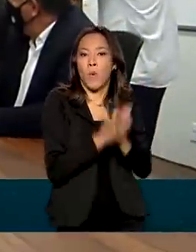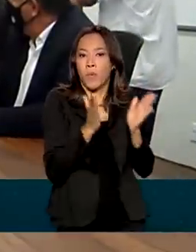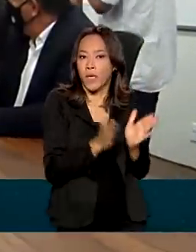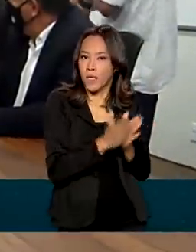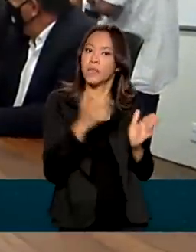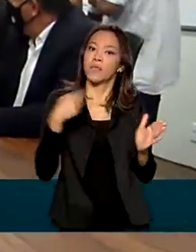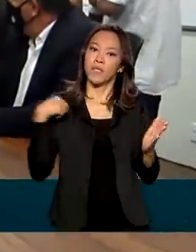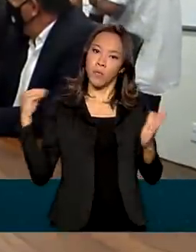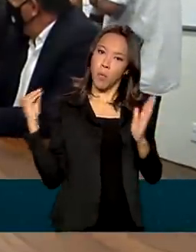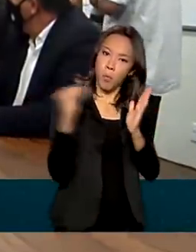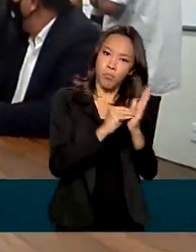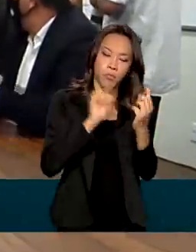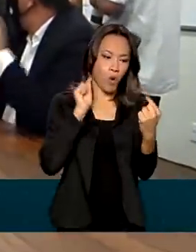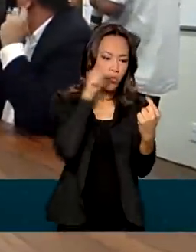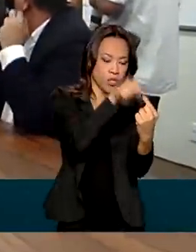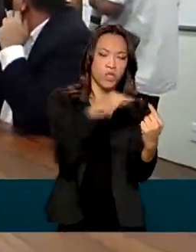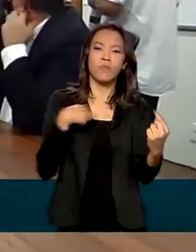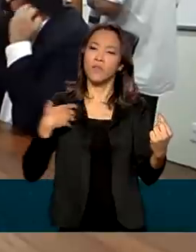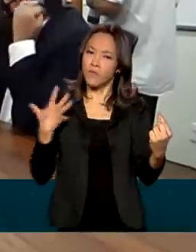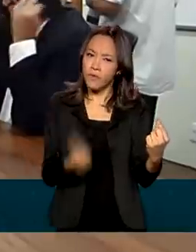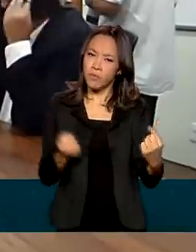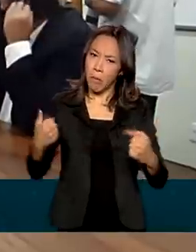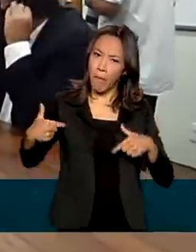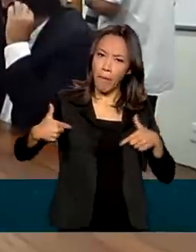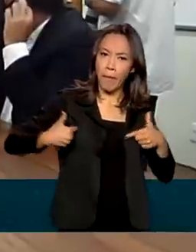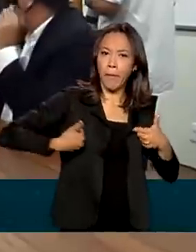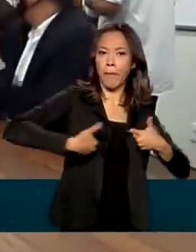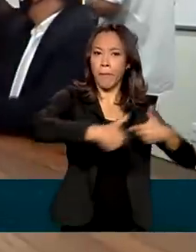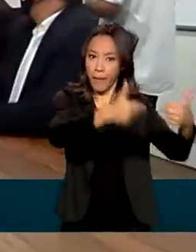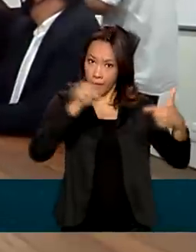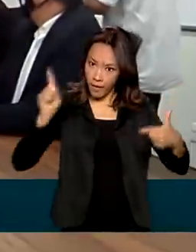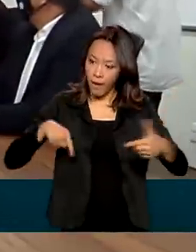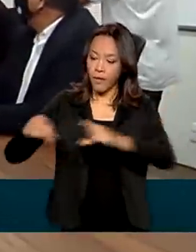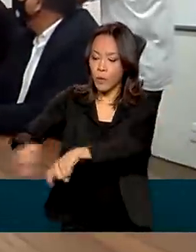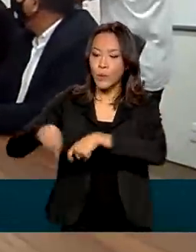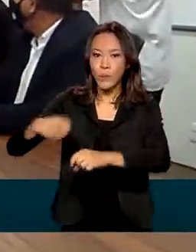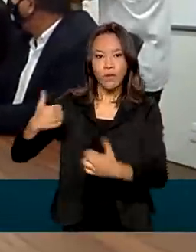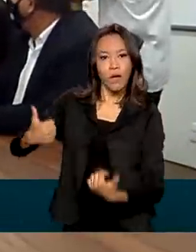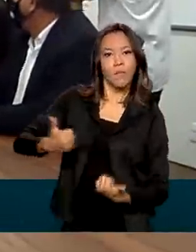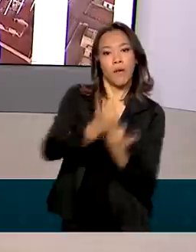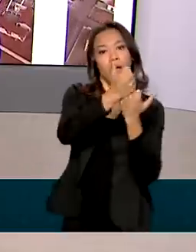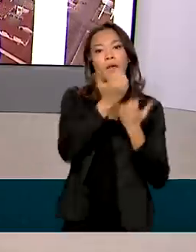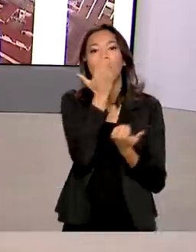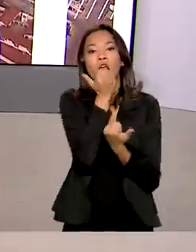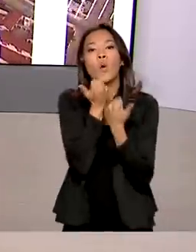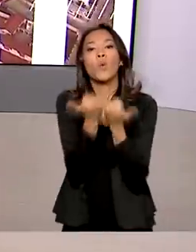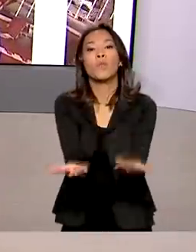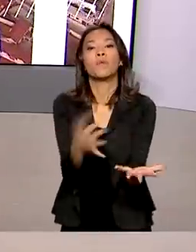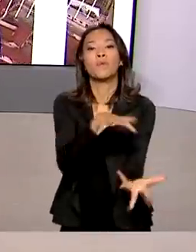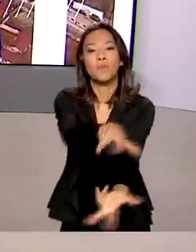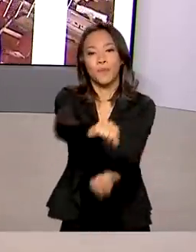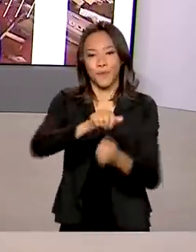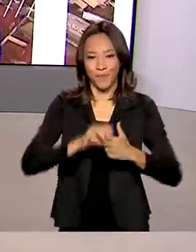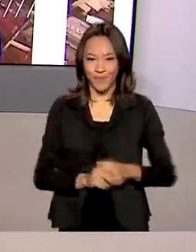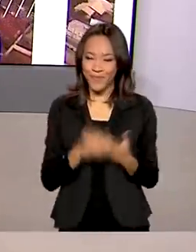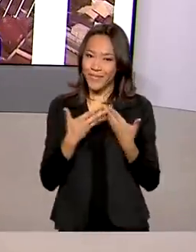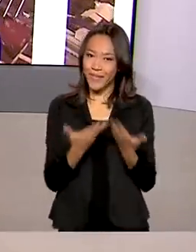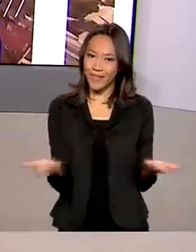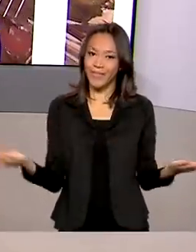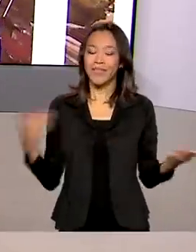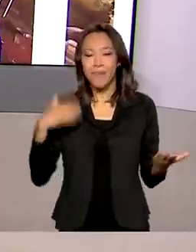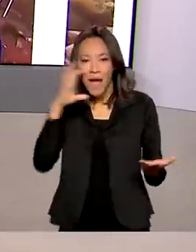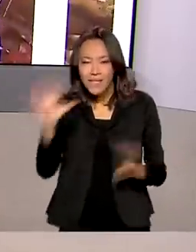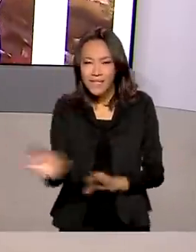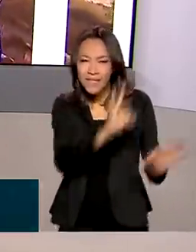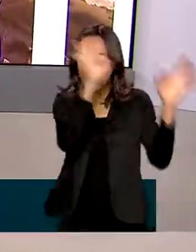e nós temos que combatê-la. Com certeza vai ser a agricultura de novo que vai ajudar e alimentar o mundo. É isso. Para rever as